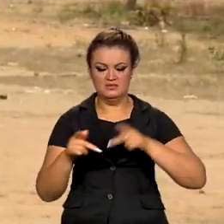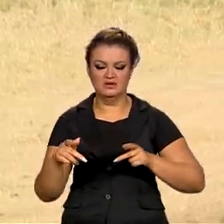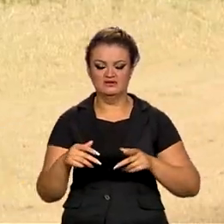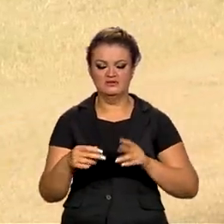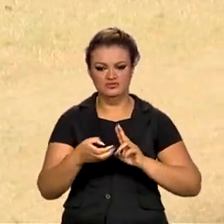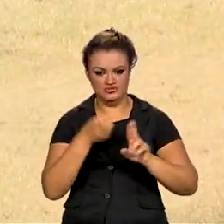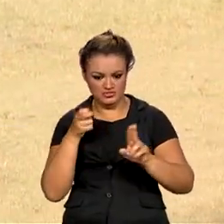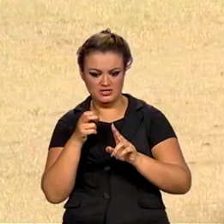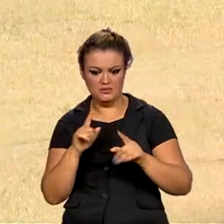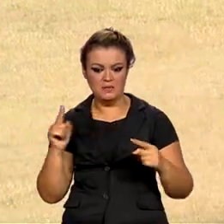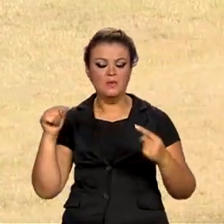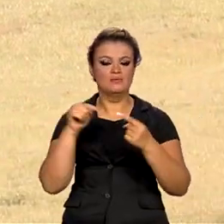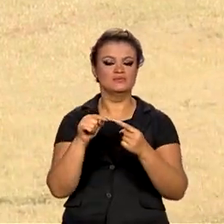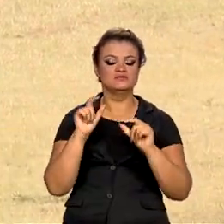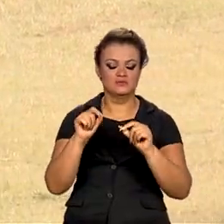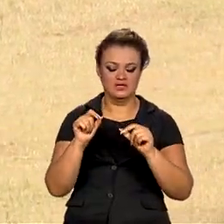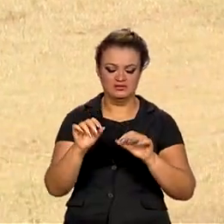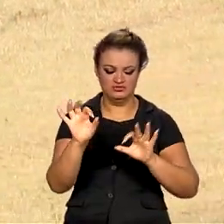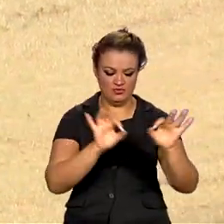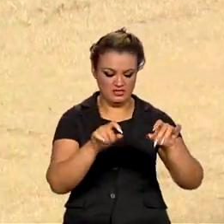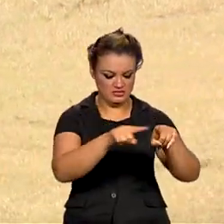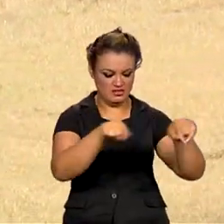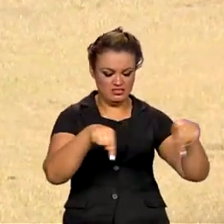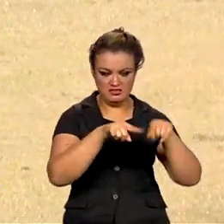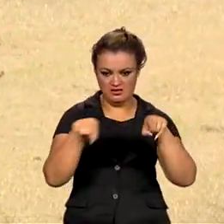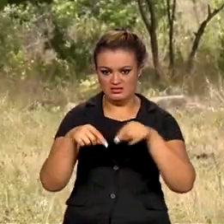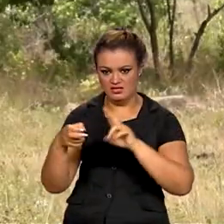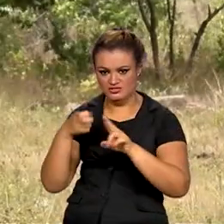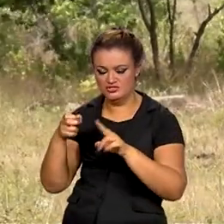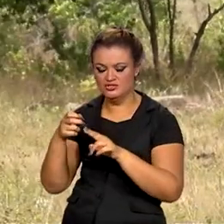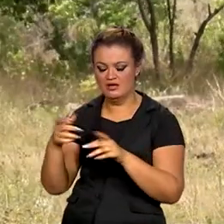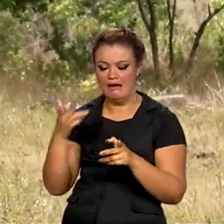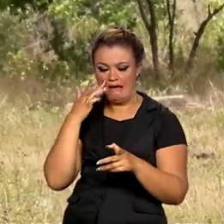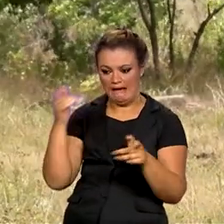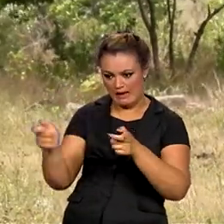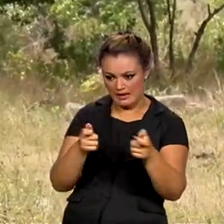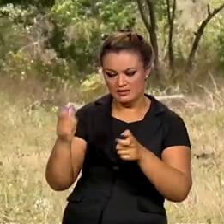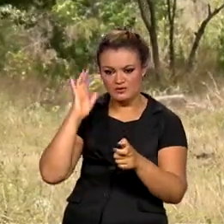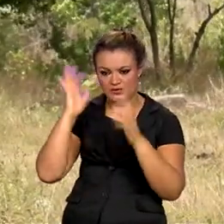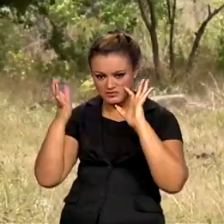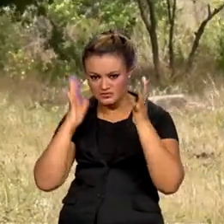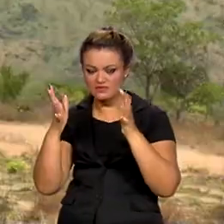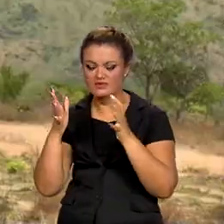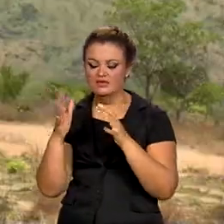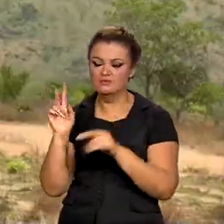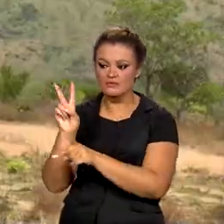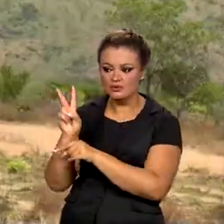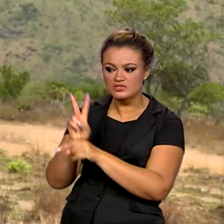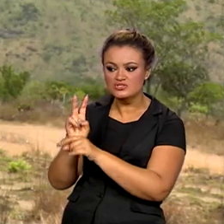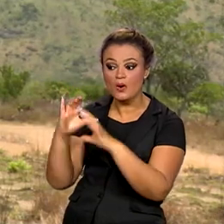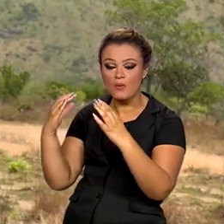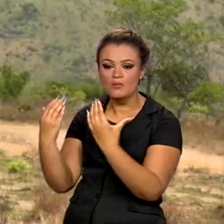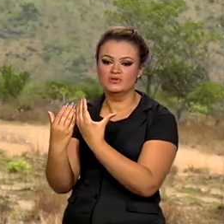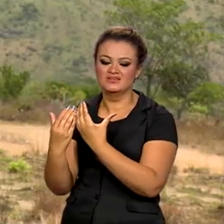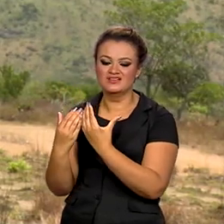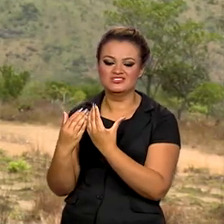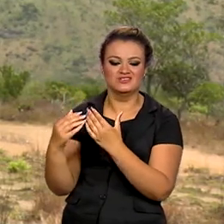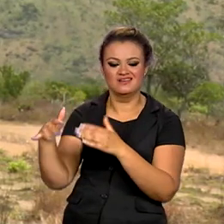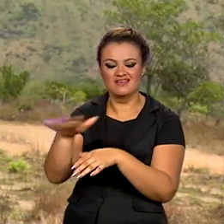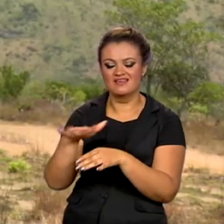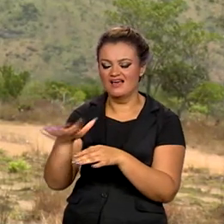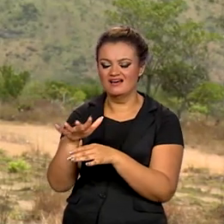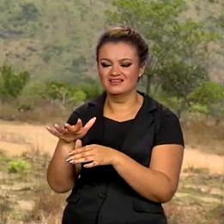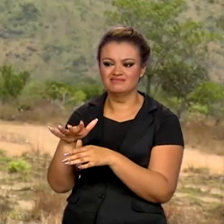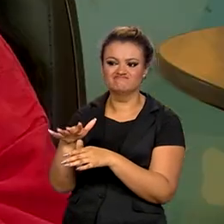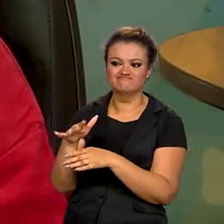Indígenas com a missão de demarcar as terras, combater o garimpo ilegal e proteger comunidades que ainda não tiveram suas áreas